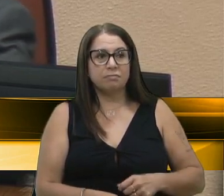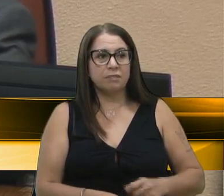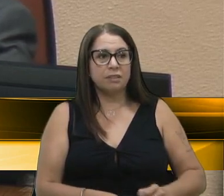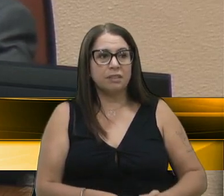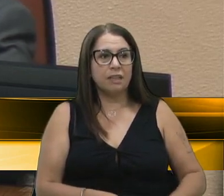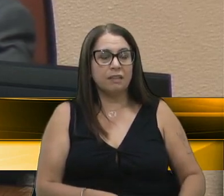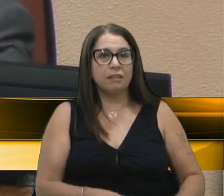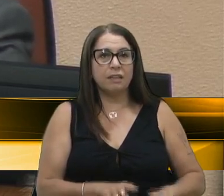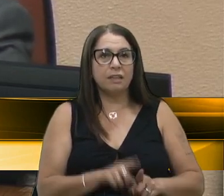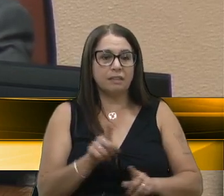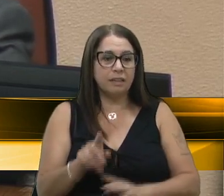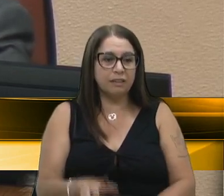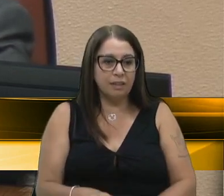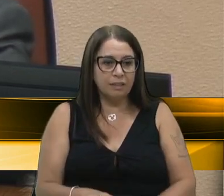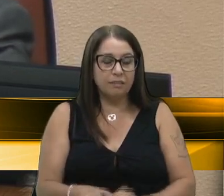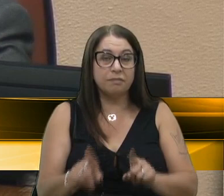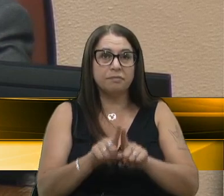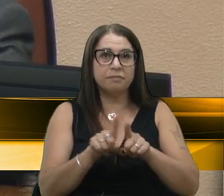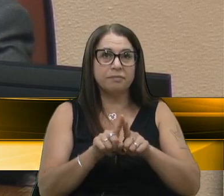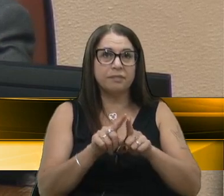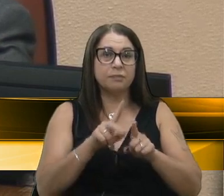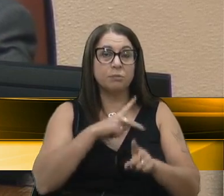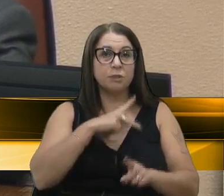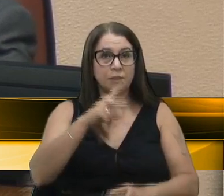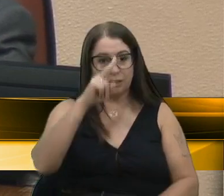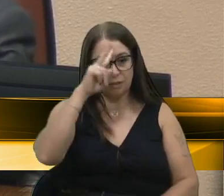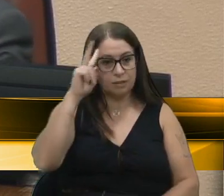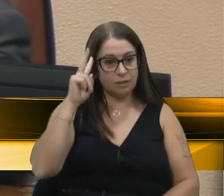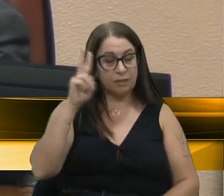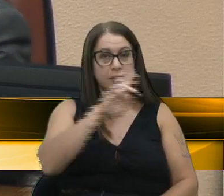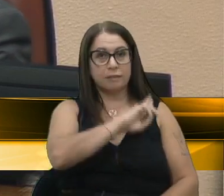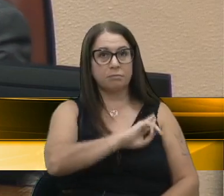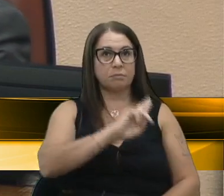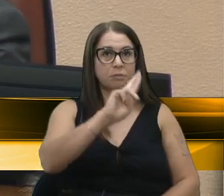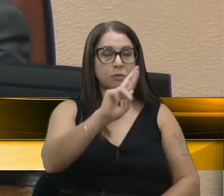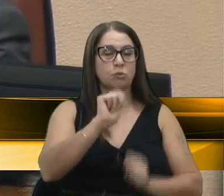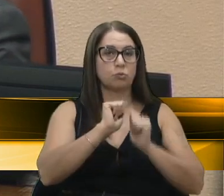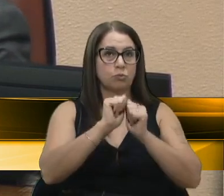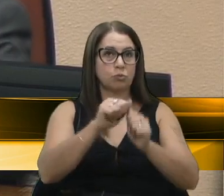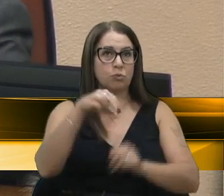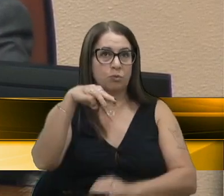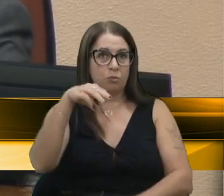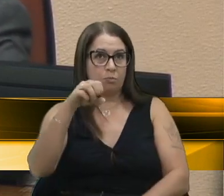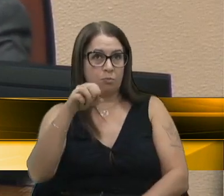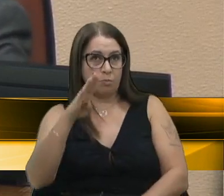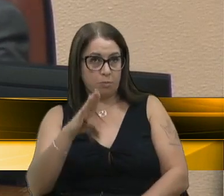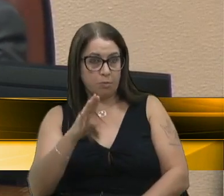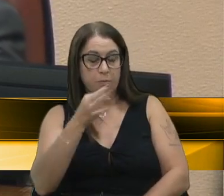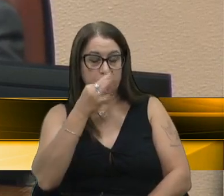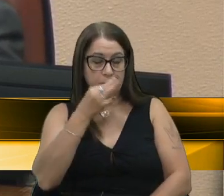Com ausência do presidente Velocino Eze, em representação junto ao MOB Caxias.